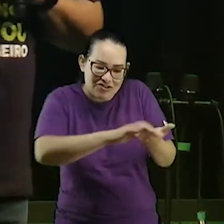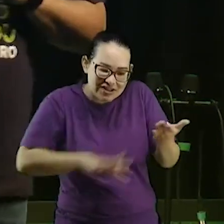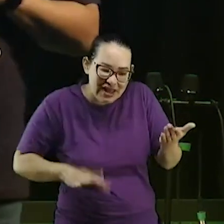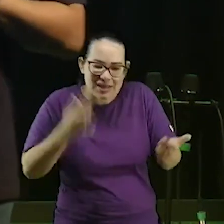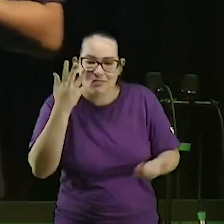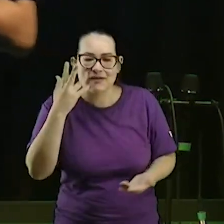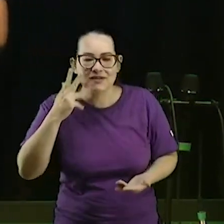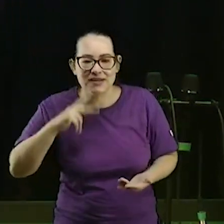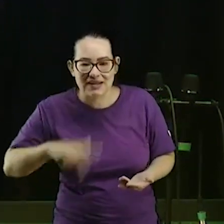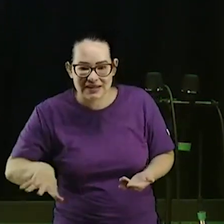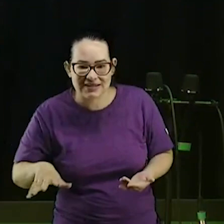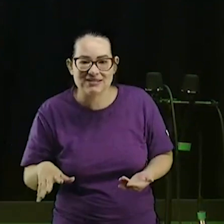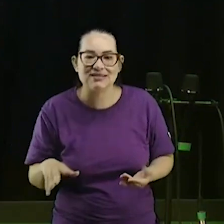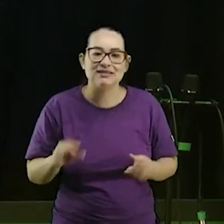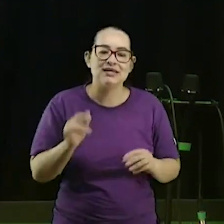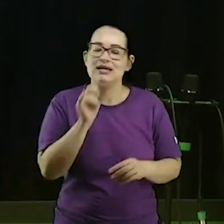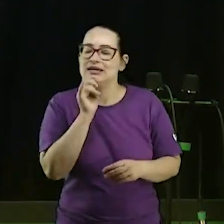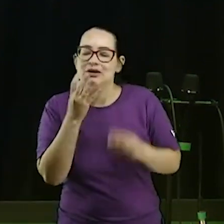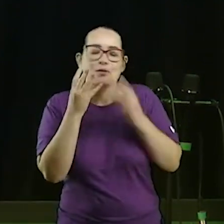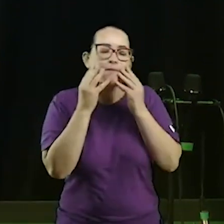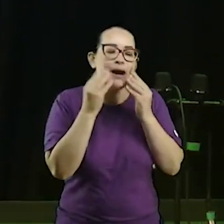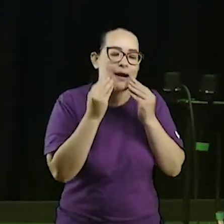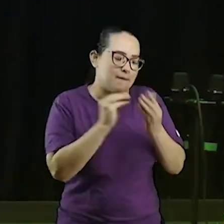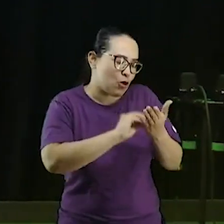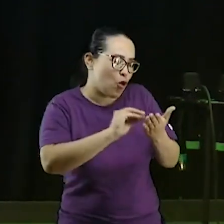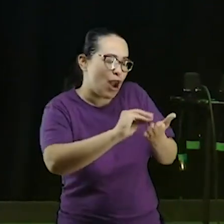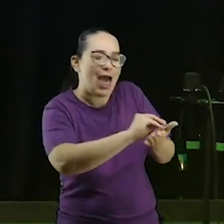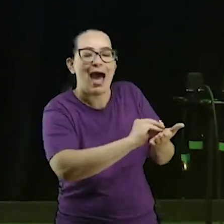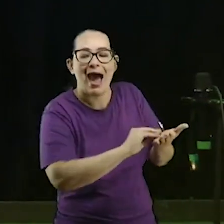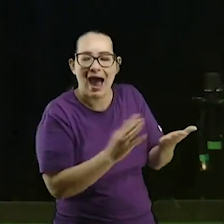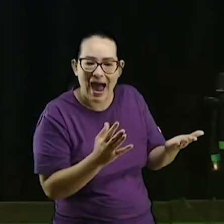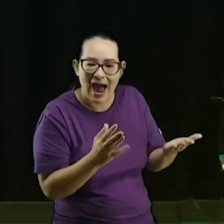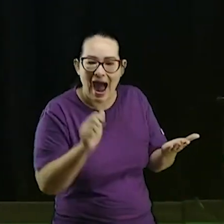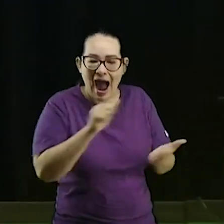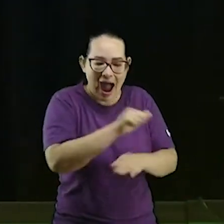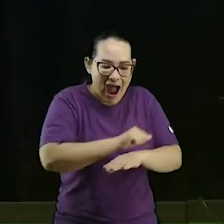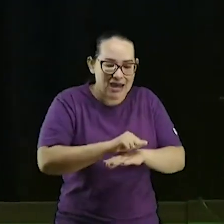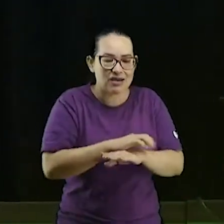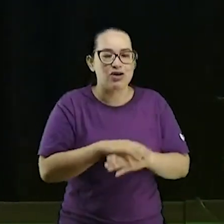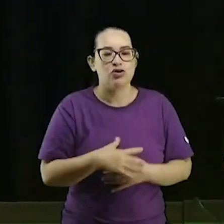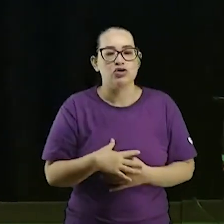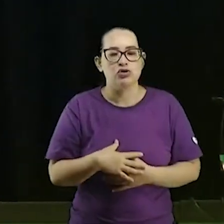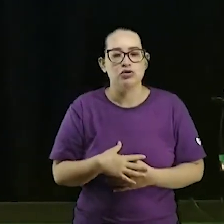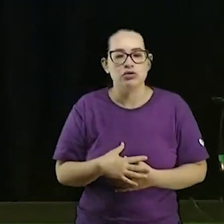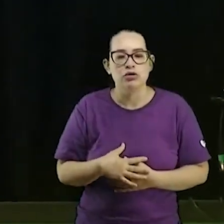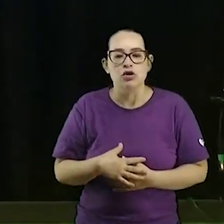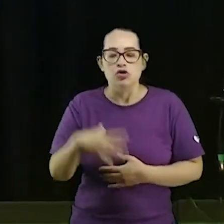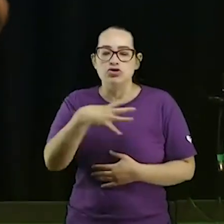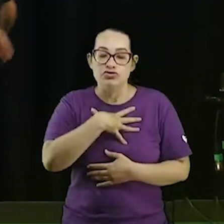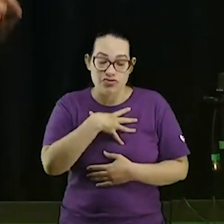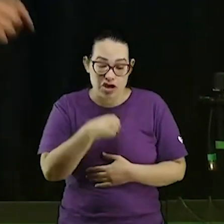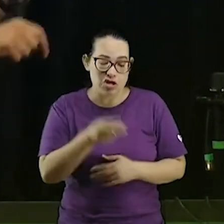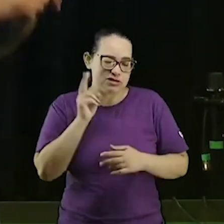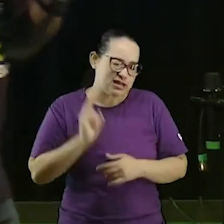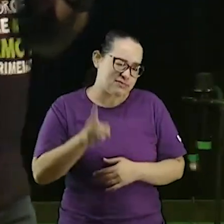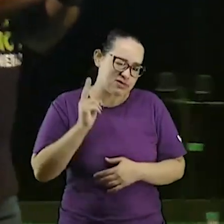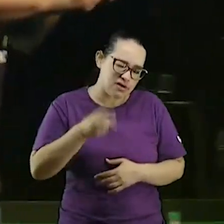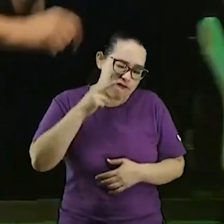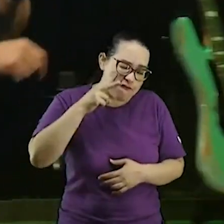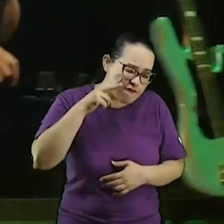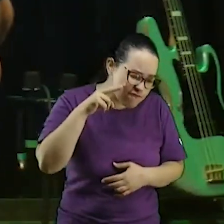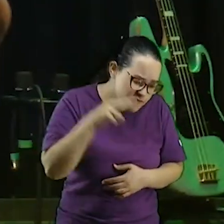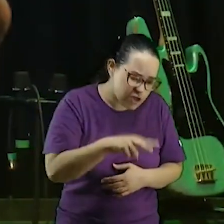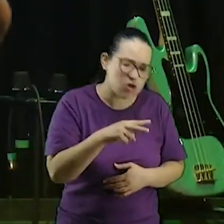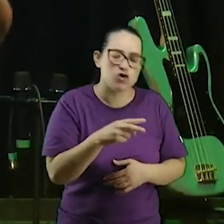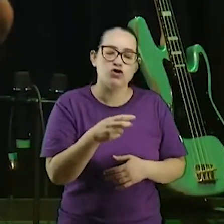de Arão meus filhos sempre me viram jejuando sempre me viram